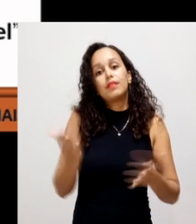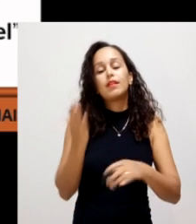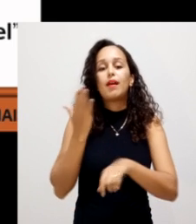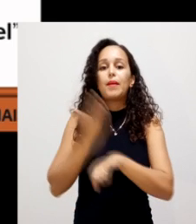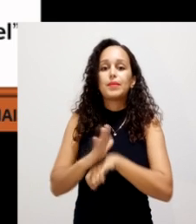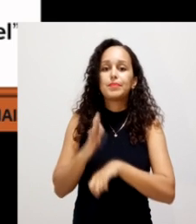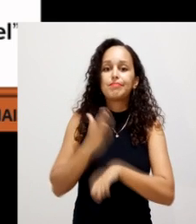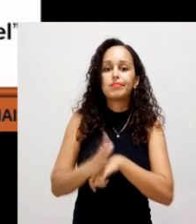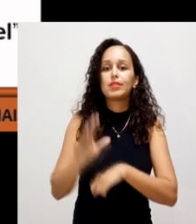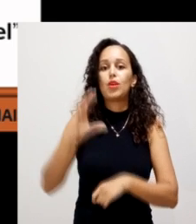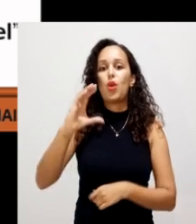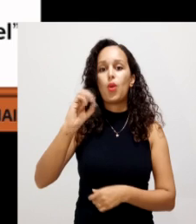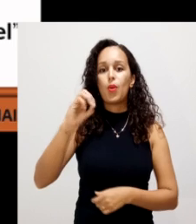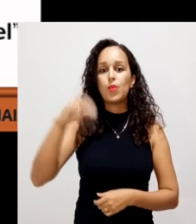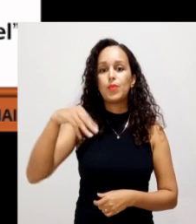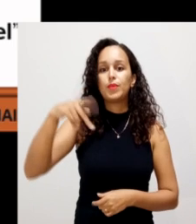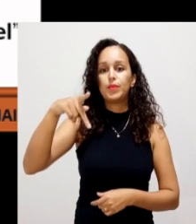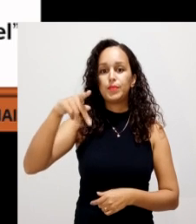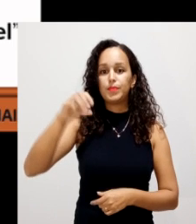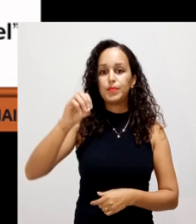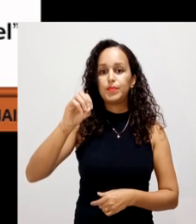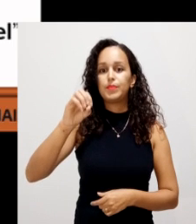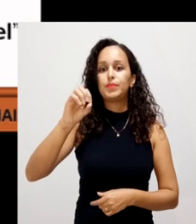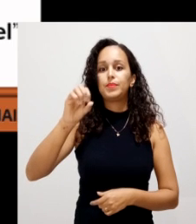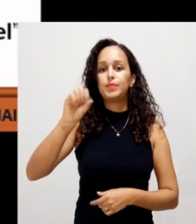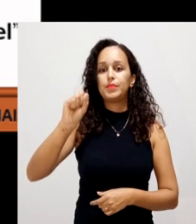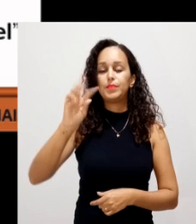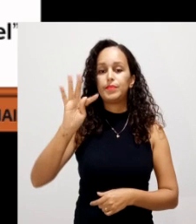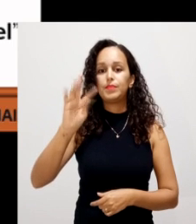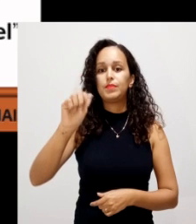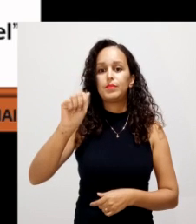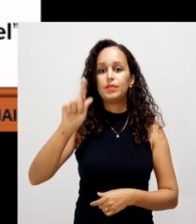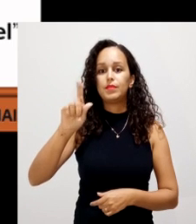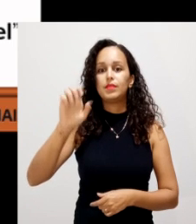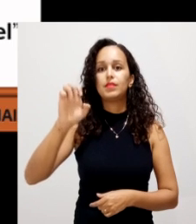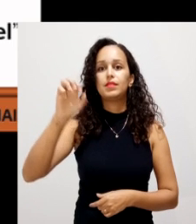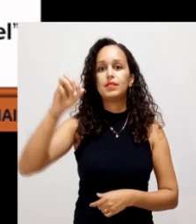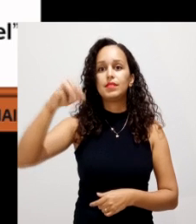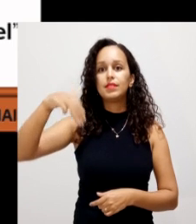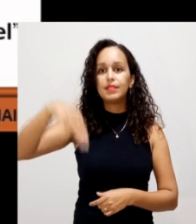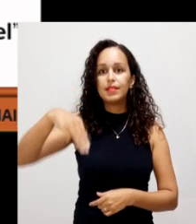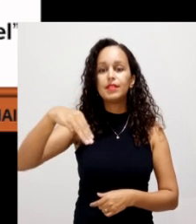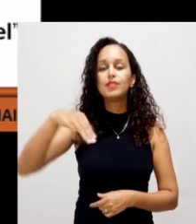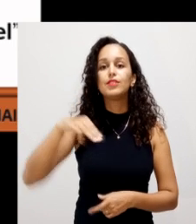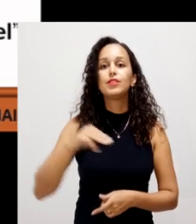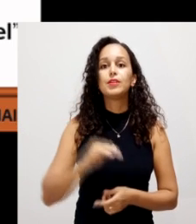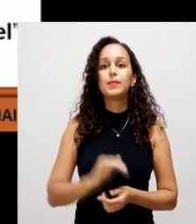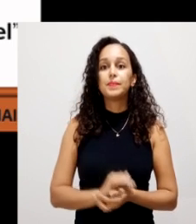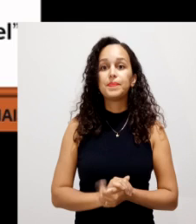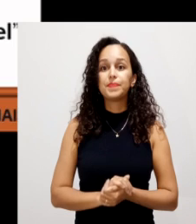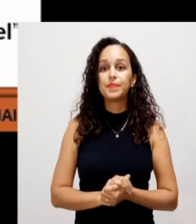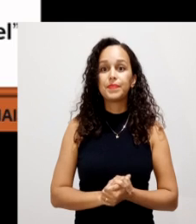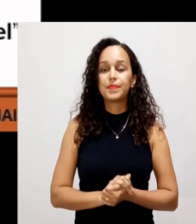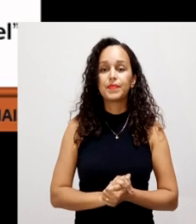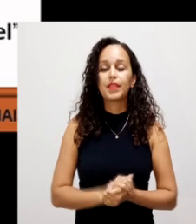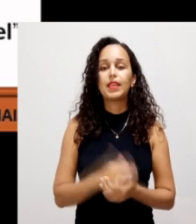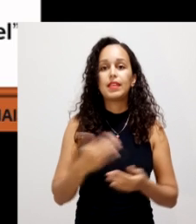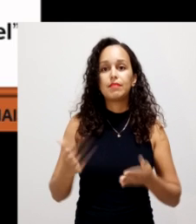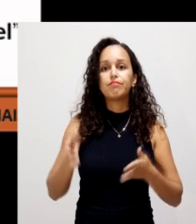elas, a prática da compostagem, para o tratamento, nesse caso, contra o lodo de esgoto, da destino ao lodo de esgoto.